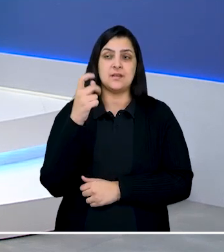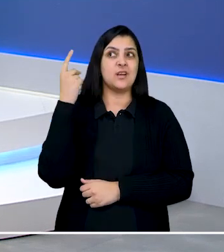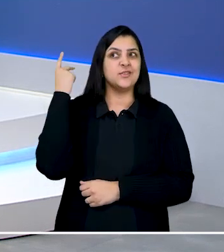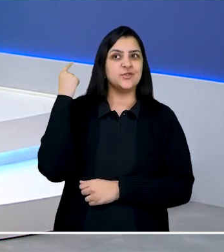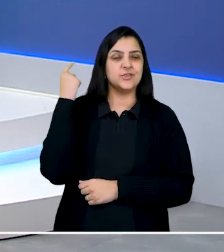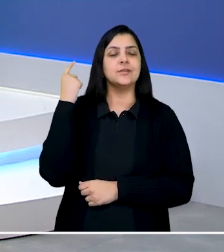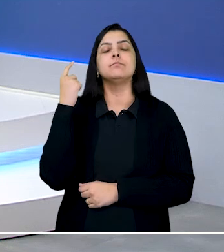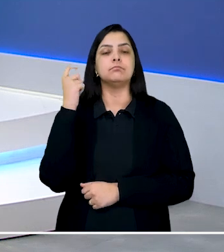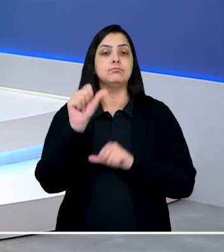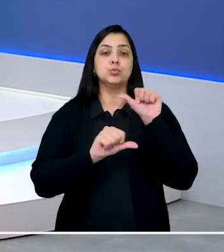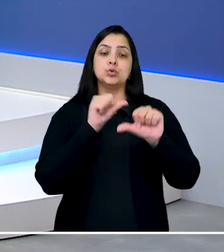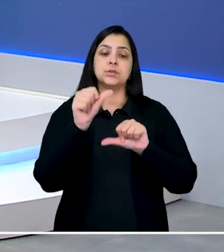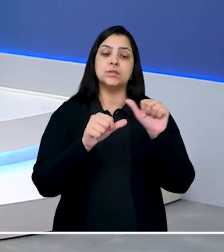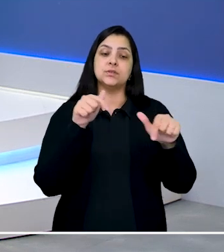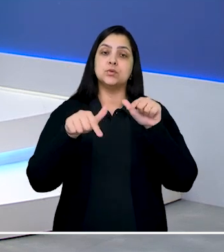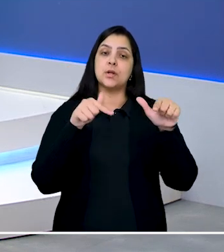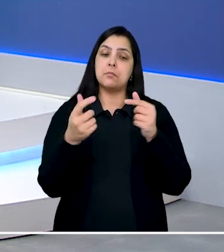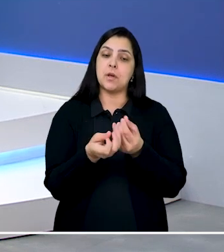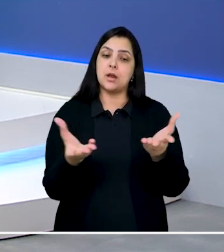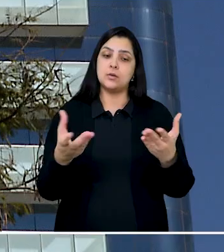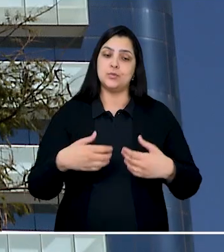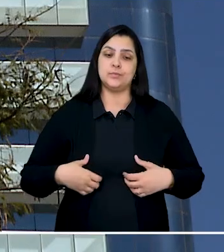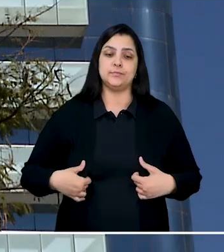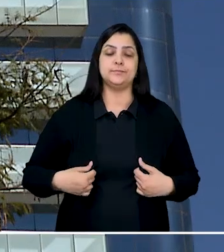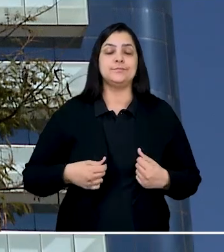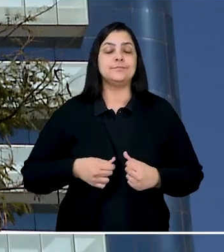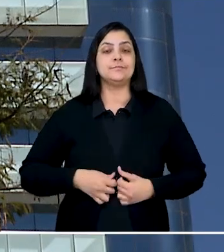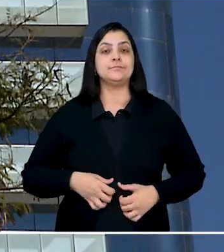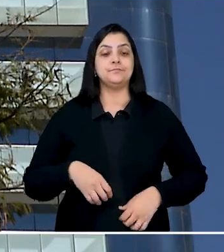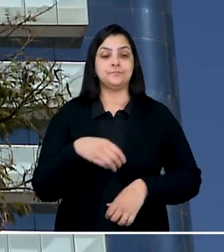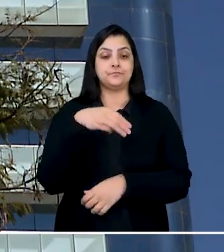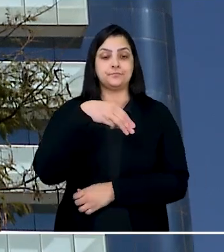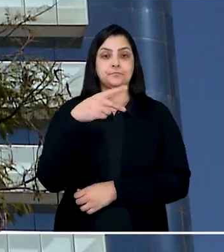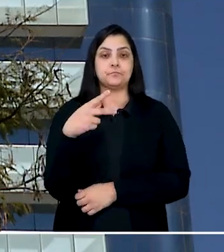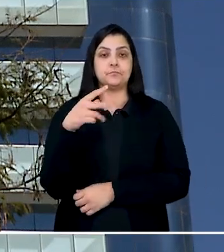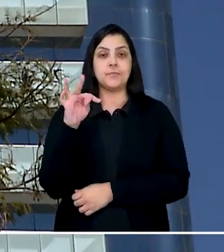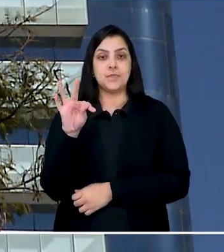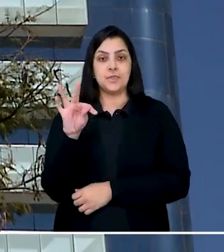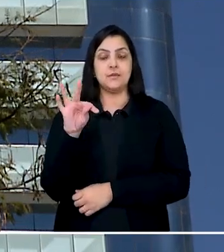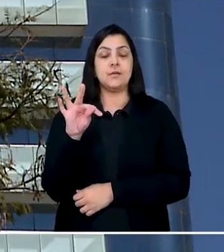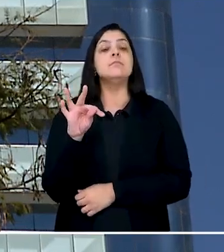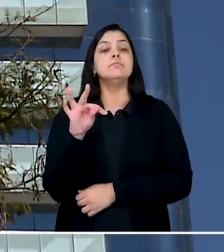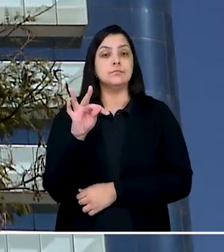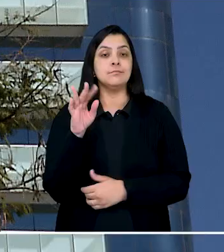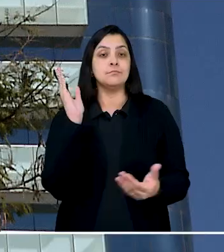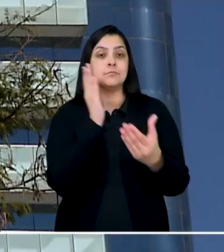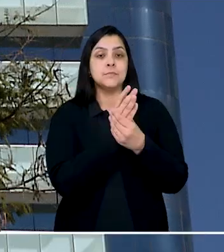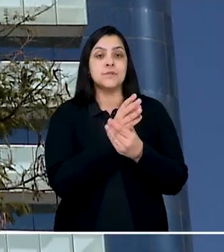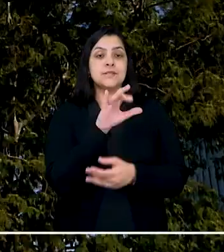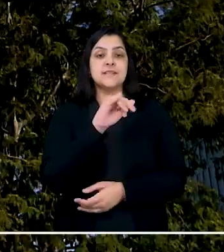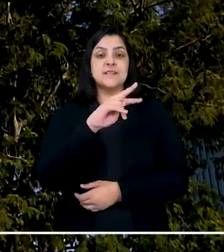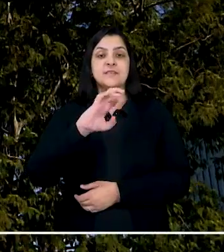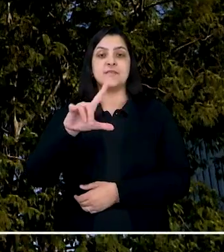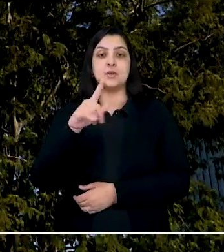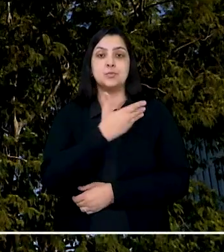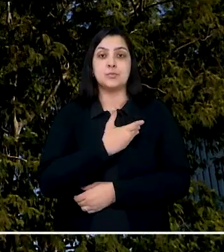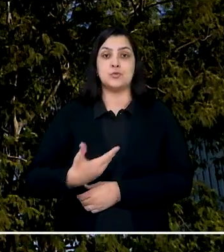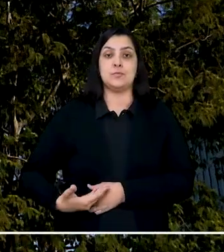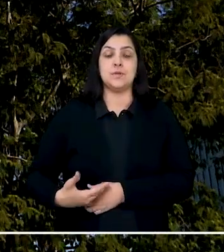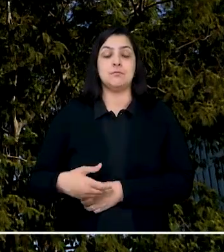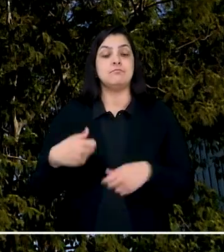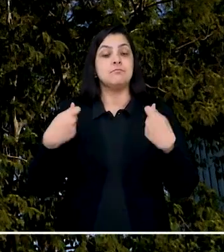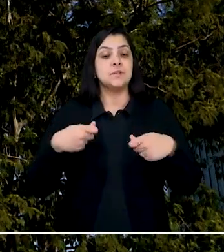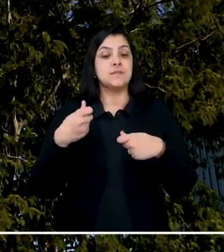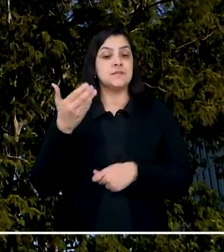promova mudanças nas condições de trabalho. Na ação civil pública, o Ministério Público do Trabalho relatou que a